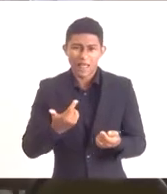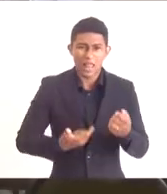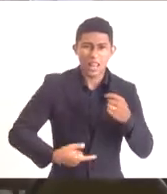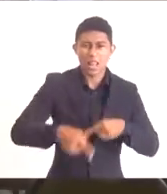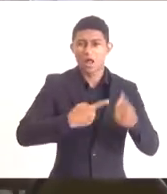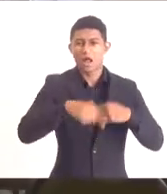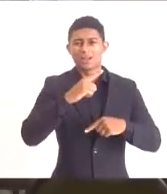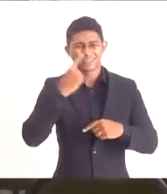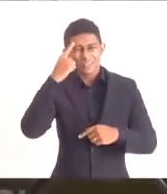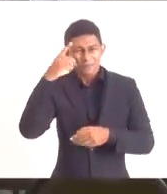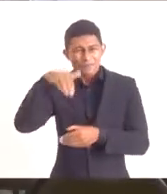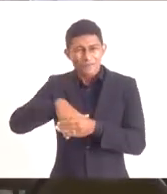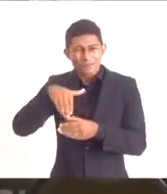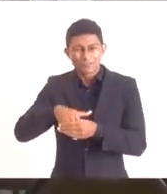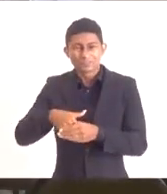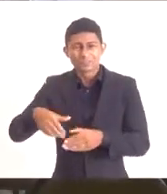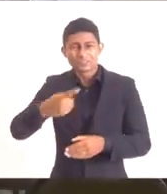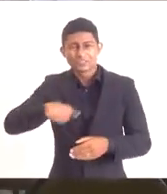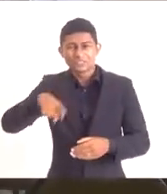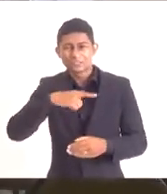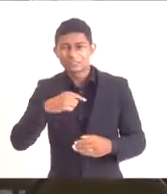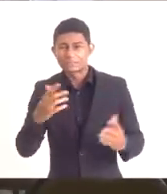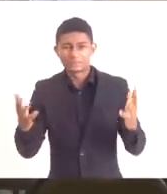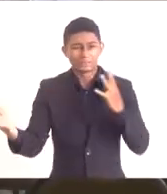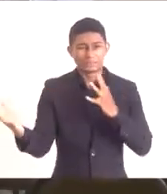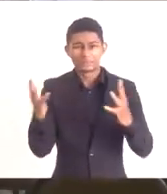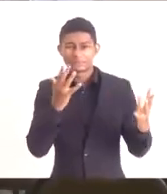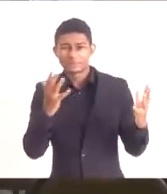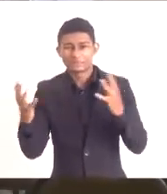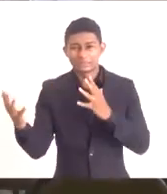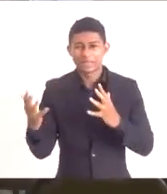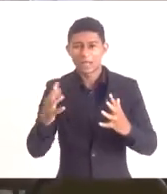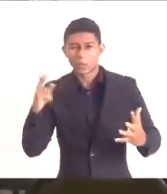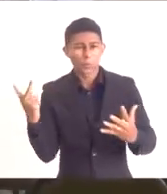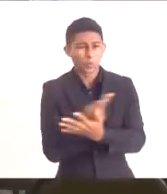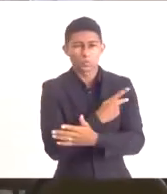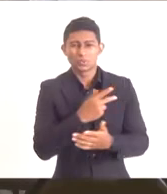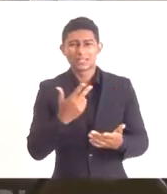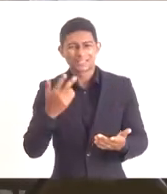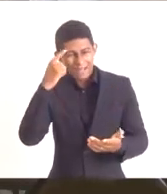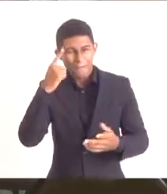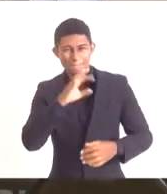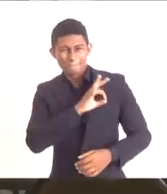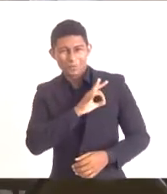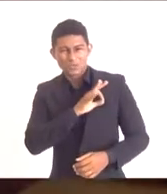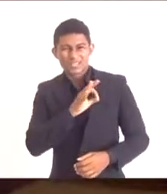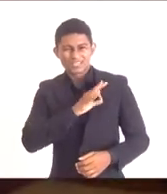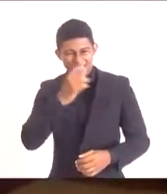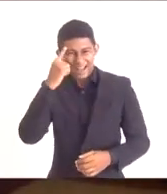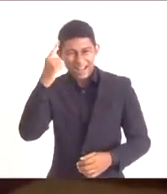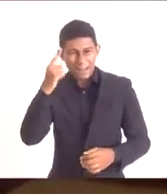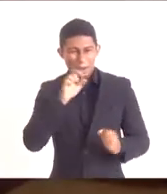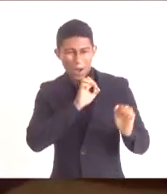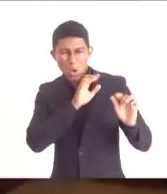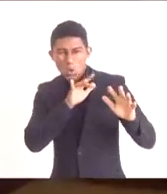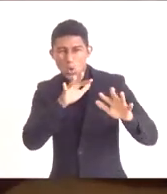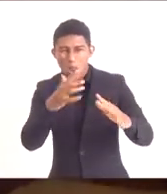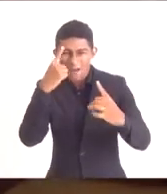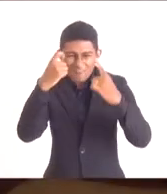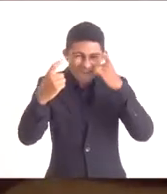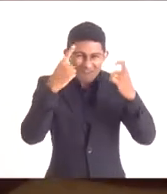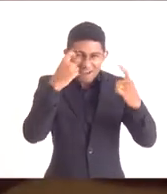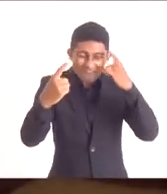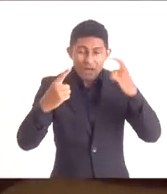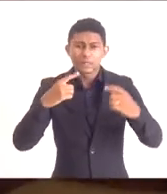nós estávamos cercados ao som de bala, de borracha, bomba de efeito moral, gás de pimenta, mas a